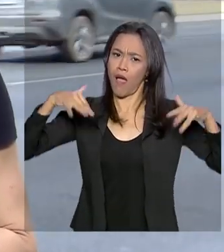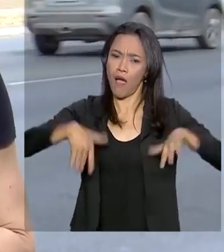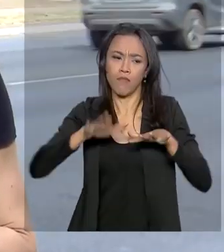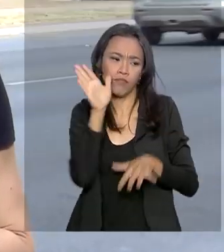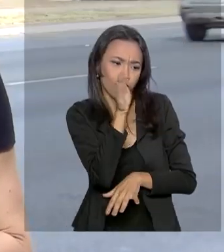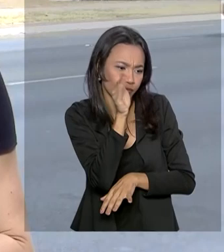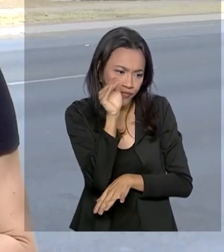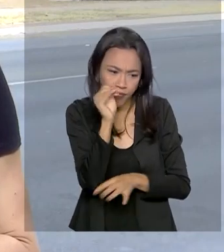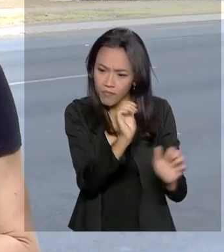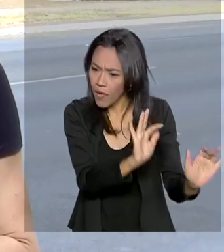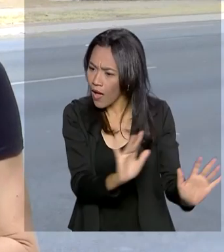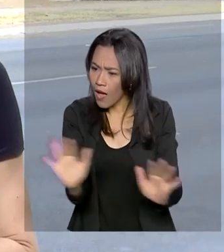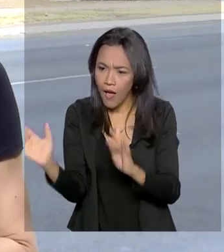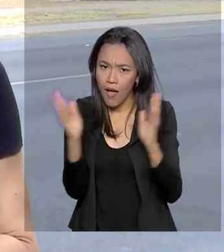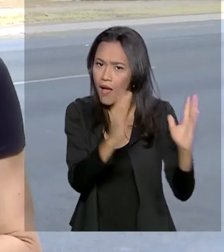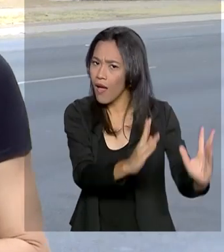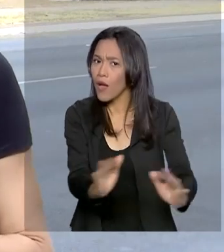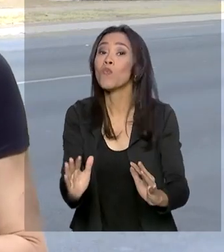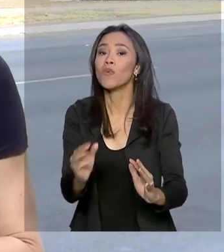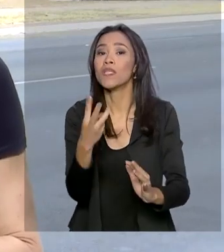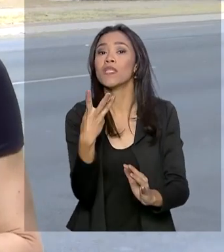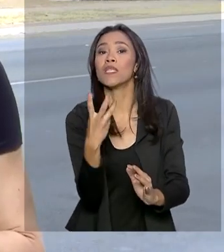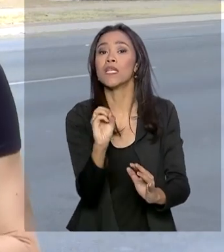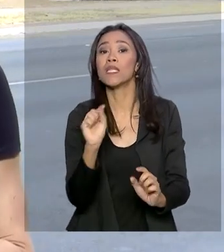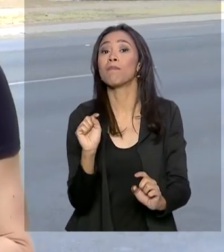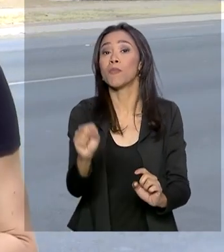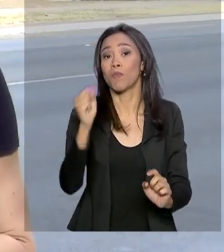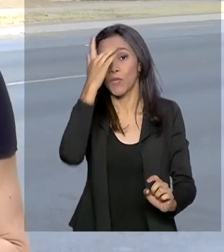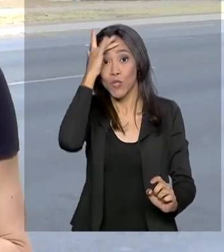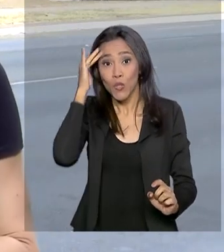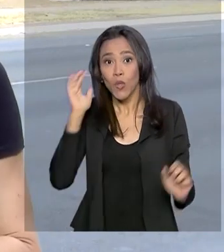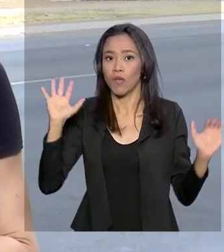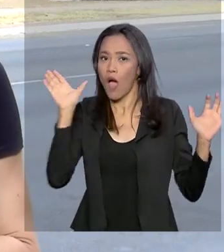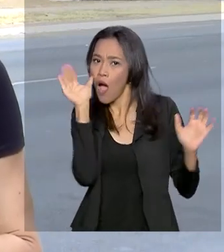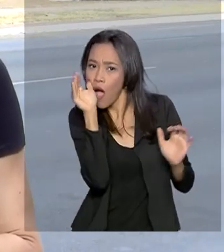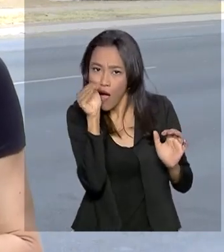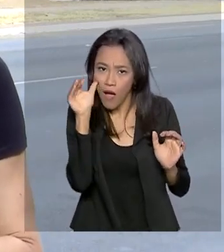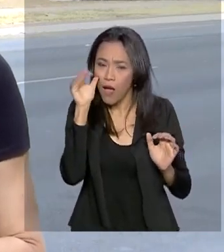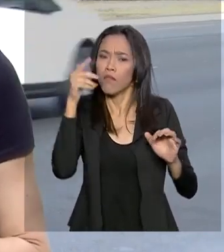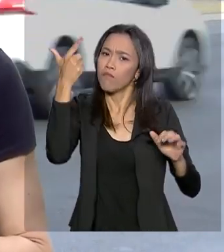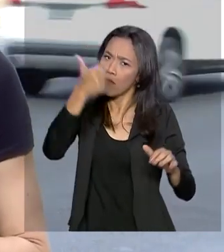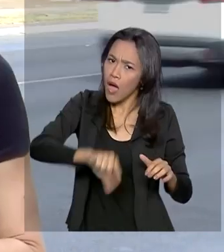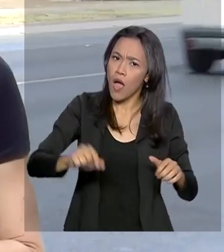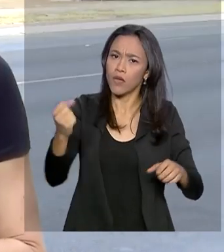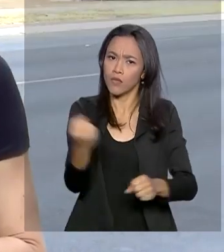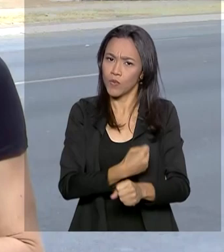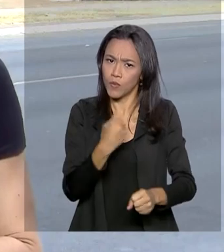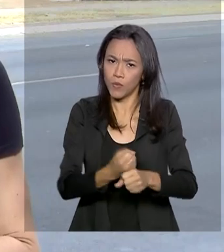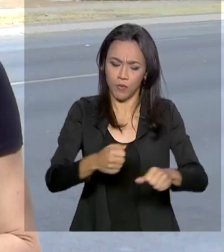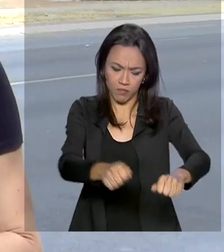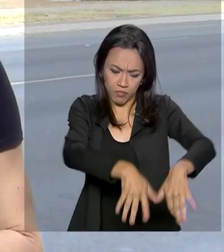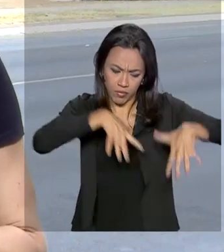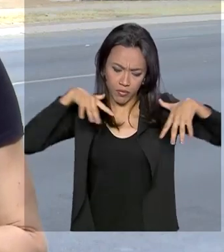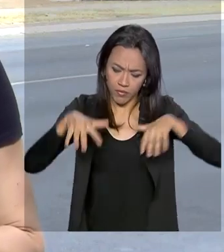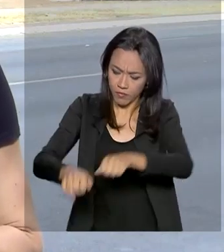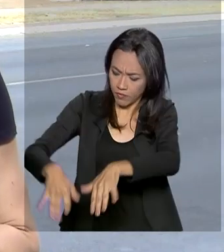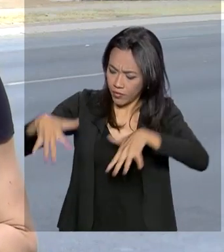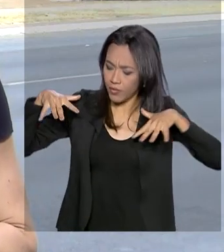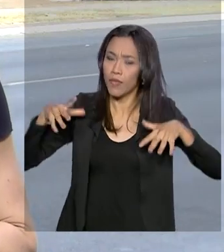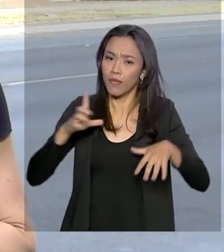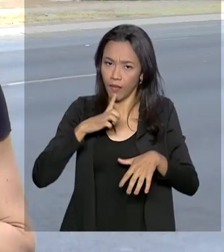desfile seja de 30 mil pessoas, mas há mais arquibancadas montadas este ano. Ano passado,